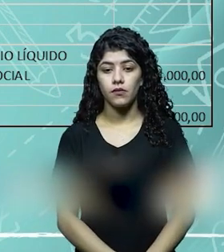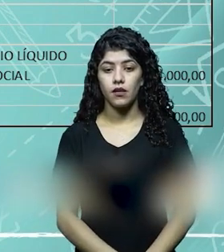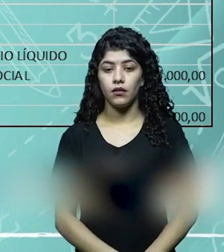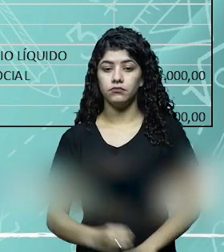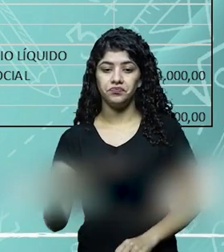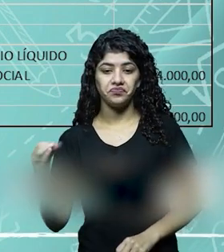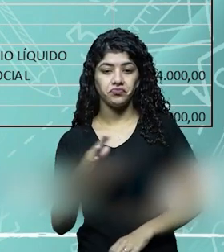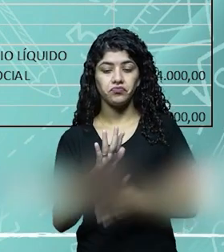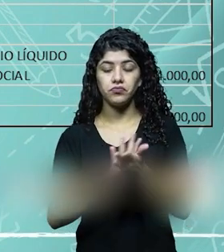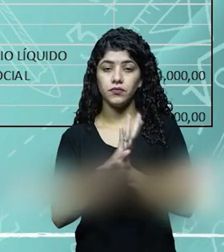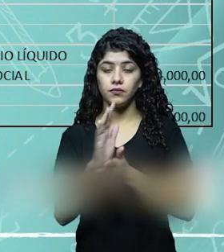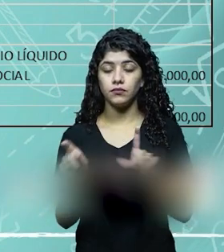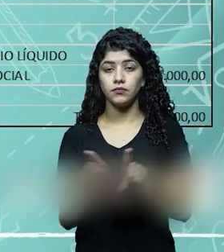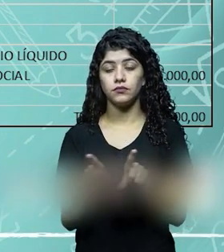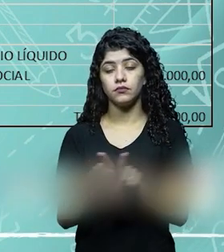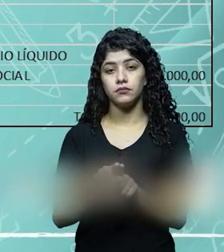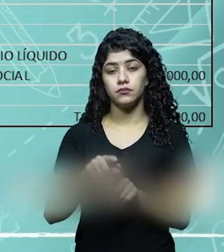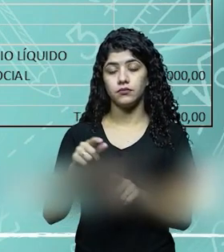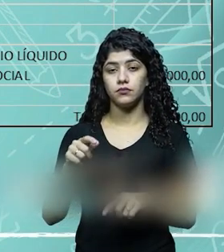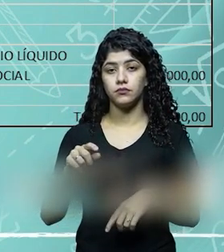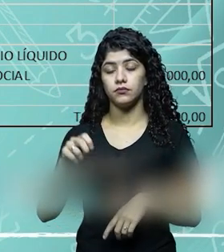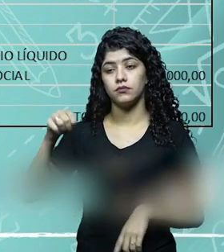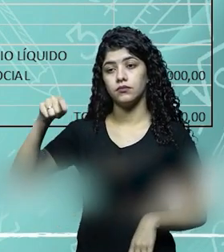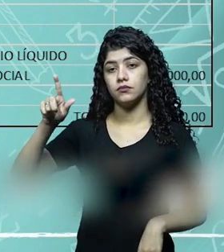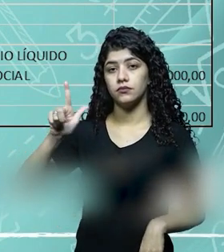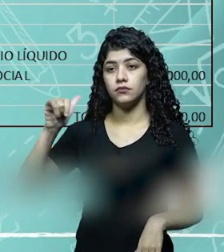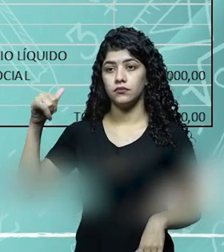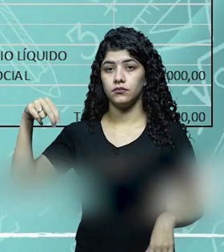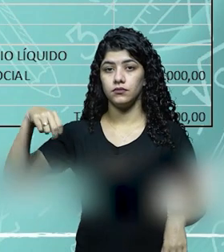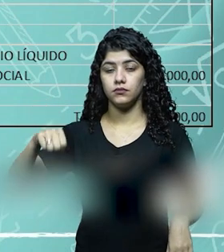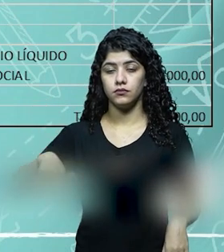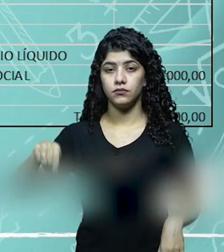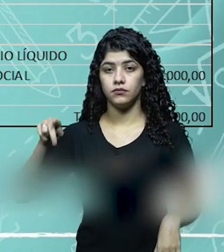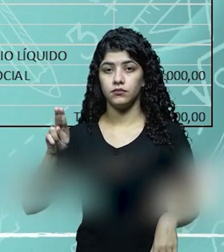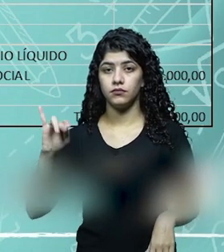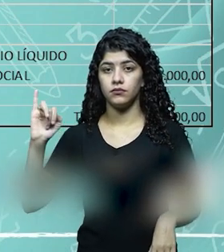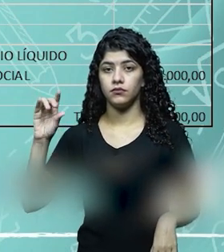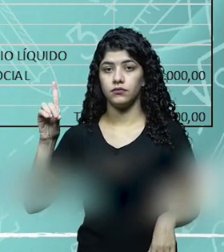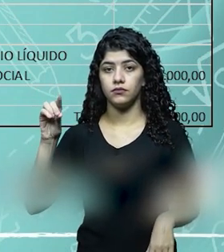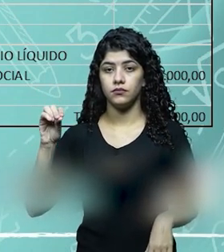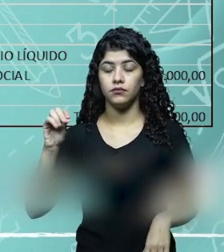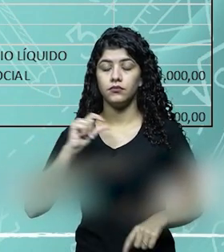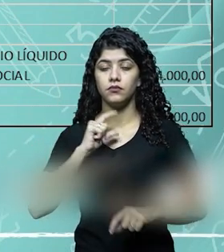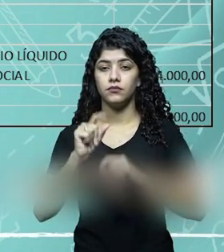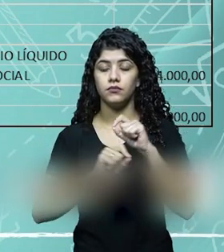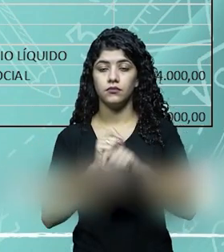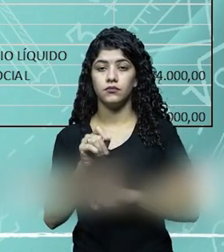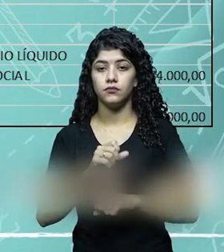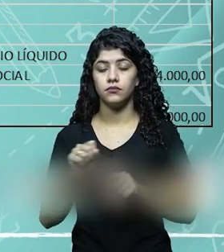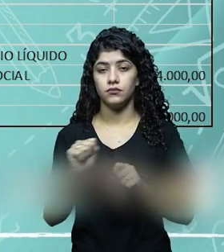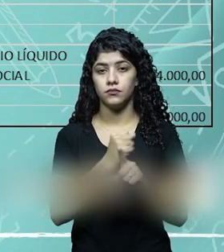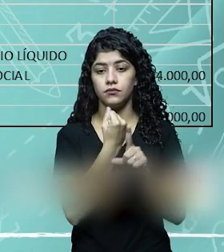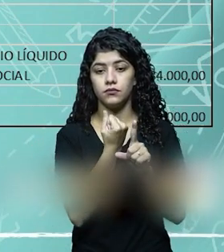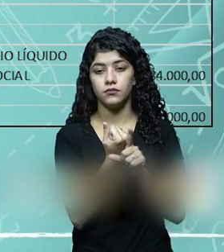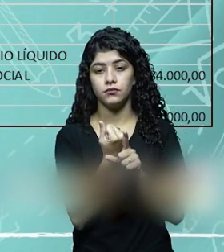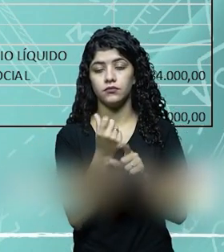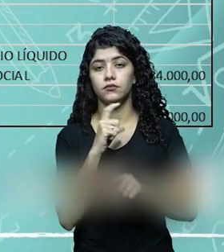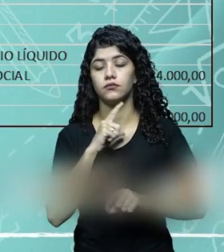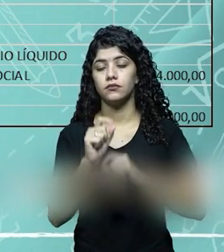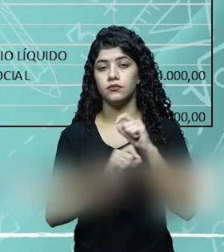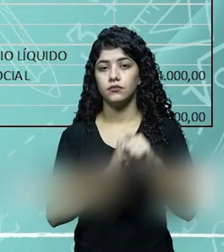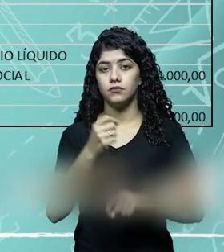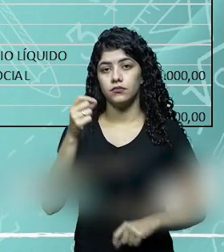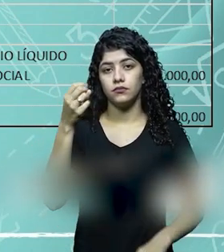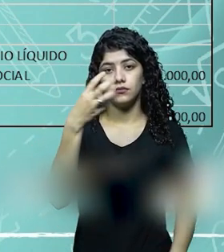E no patrimônio líquido, nós temos um lançamento aqui no capital social, um registro no capital social, de 484